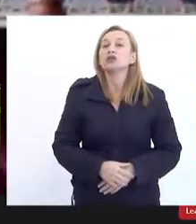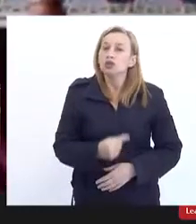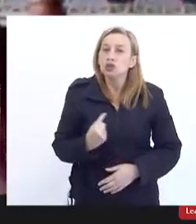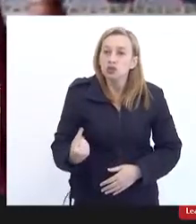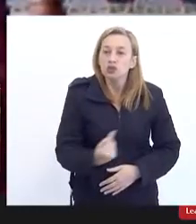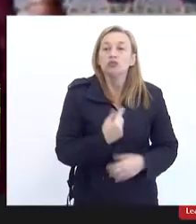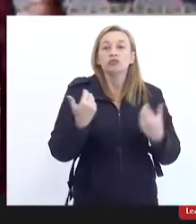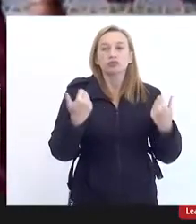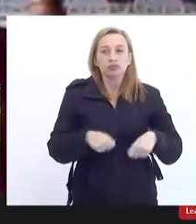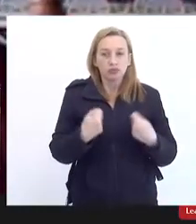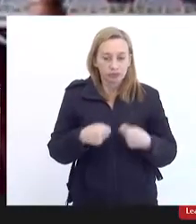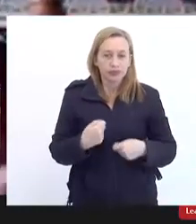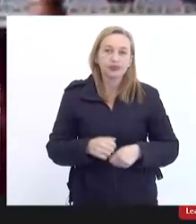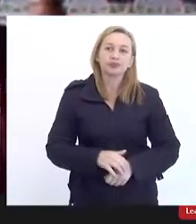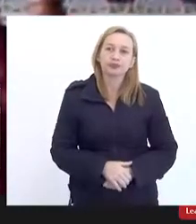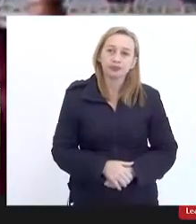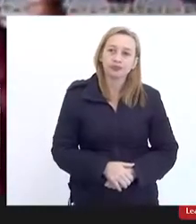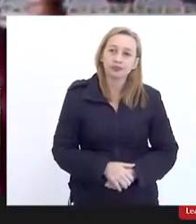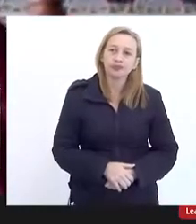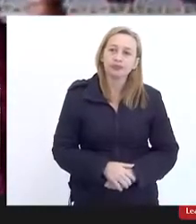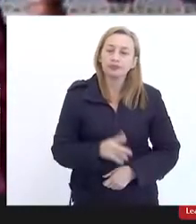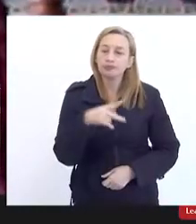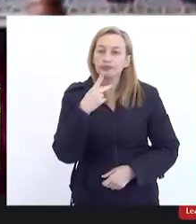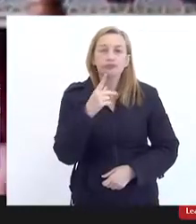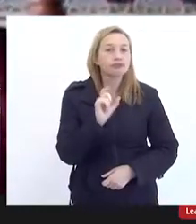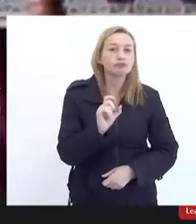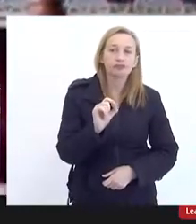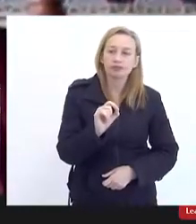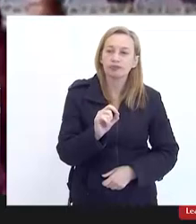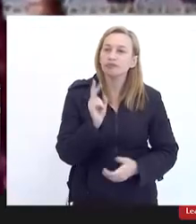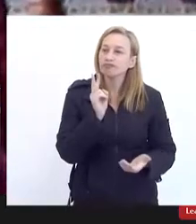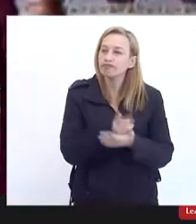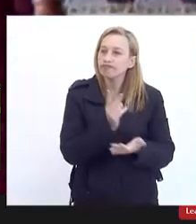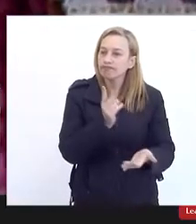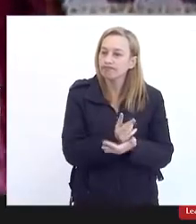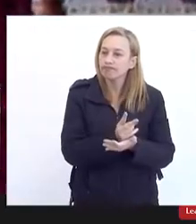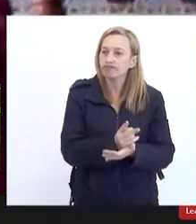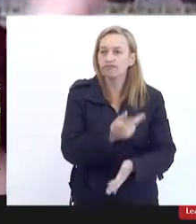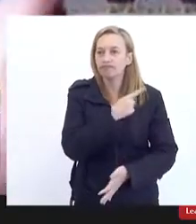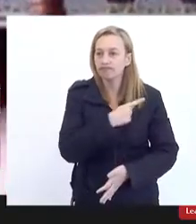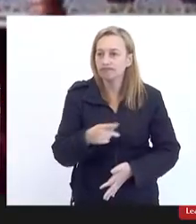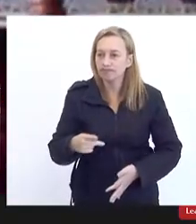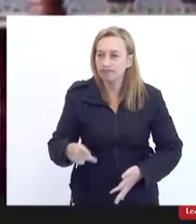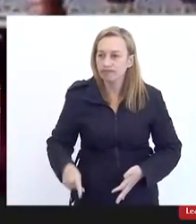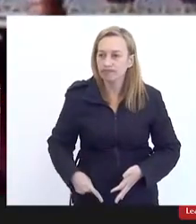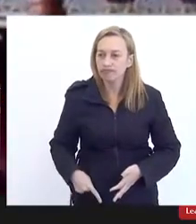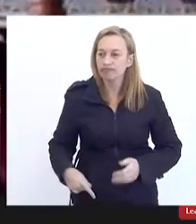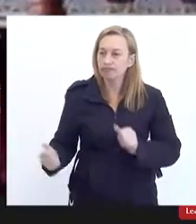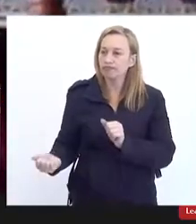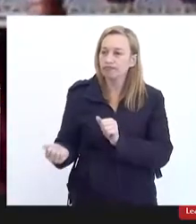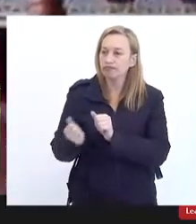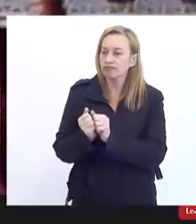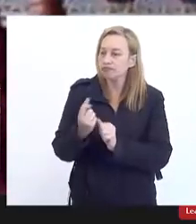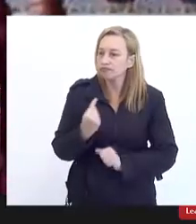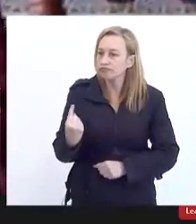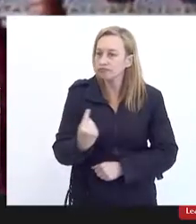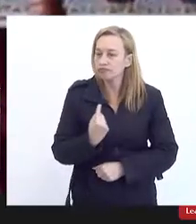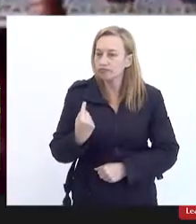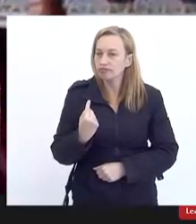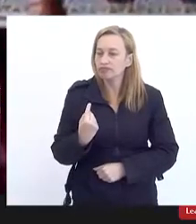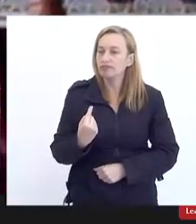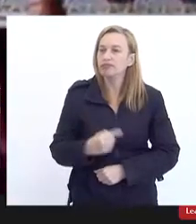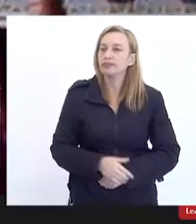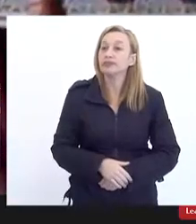gente precisa a gente está falando do que mesmo tendo um presidente que é do nosso campo né que é um